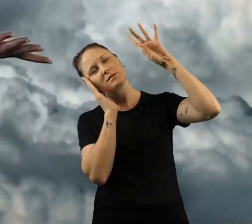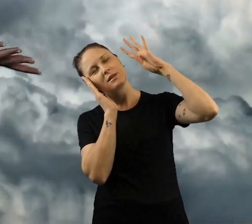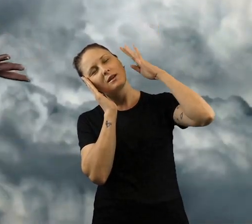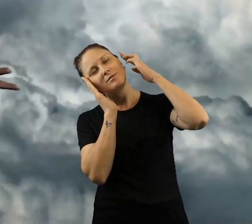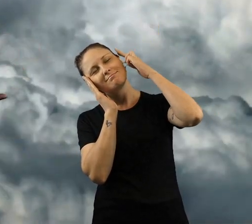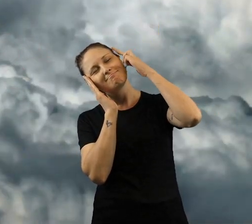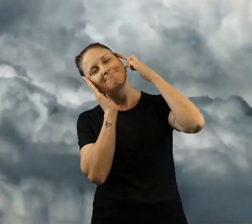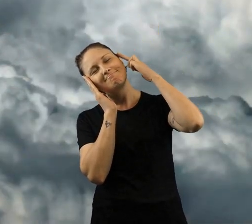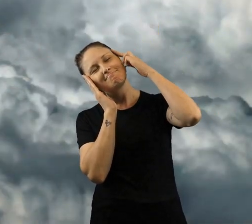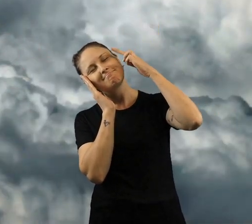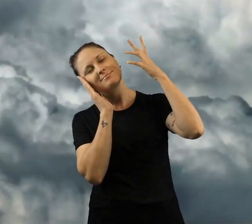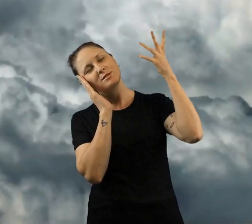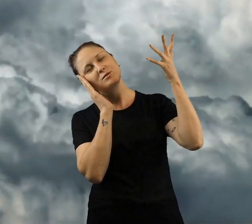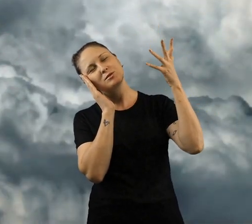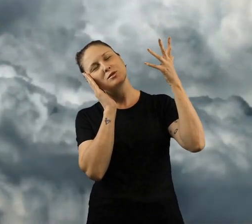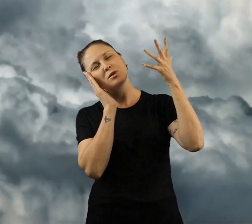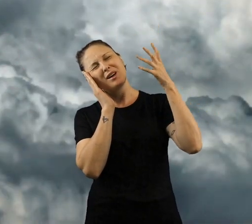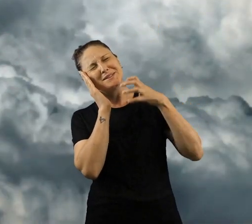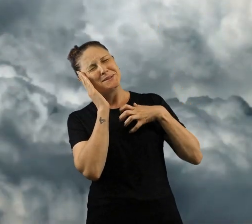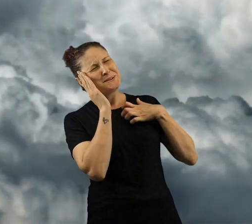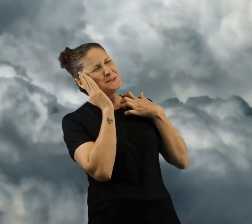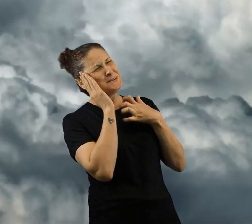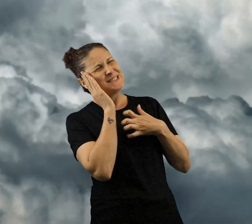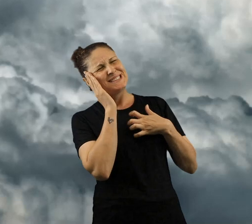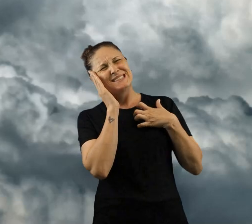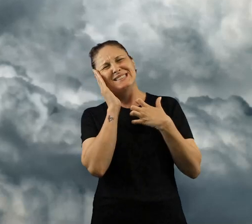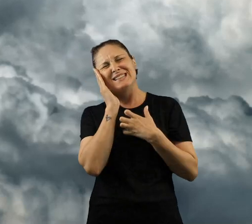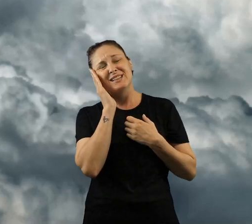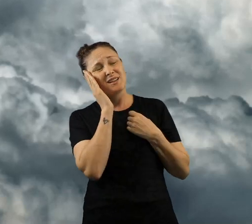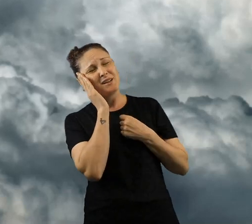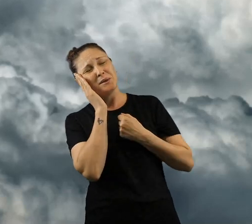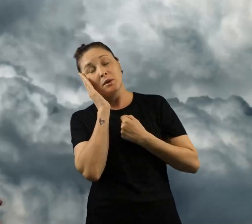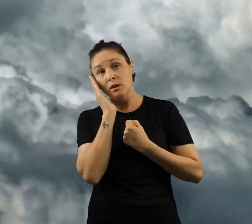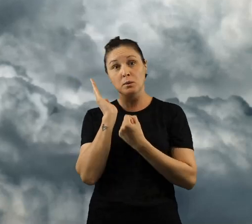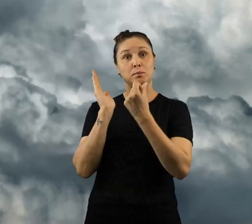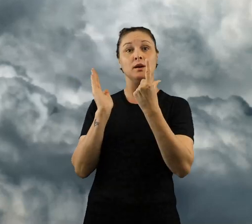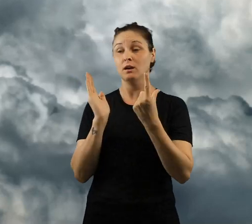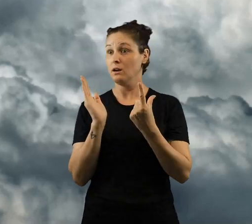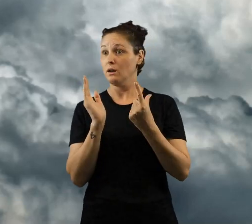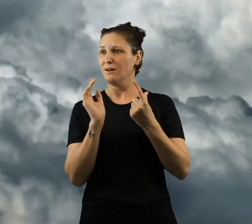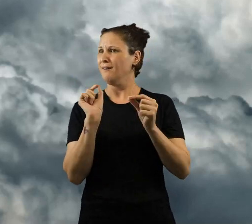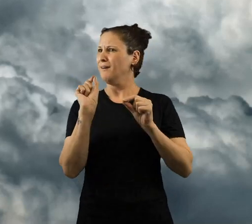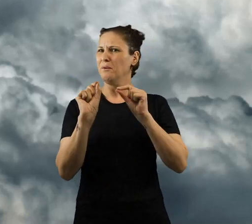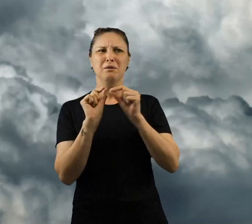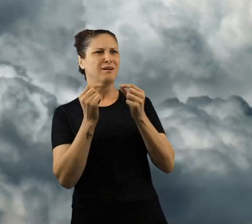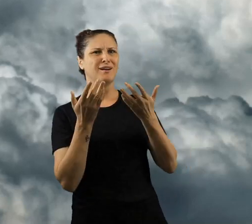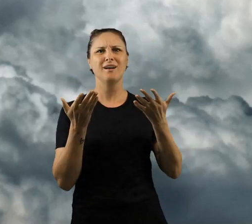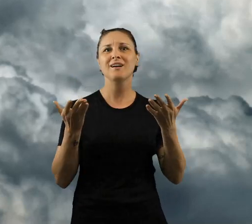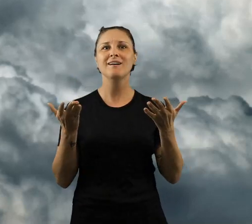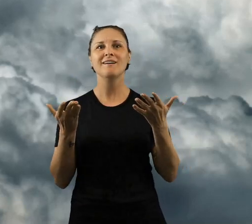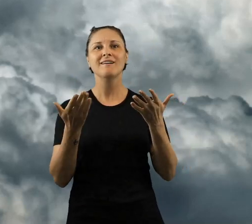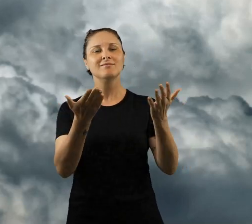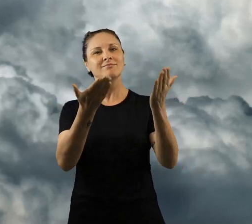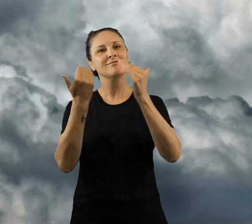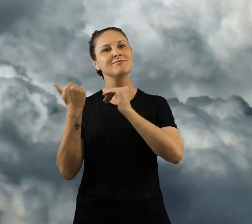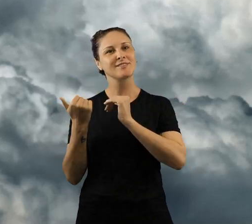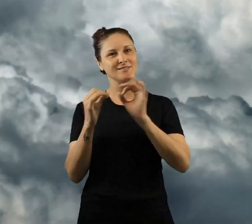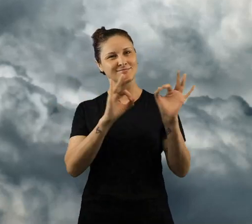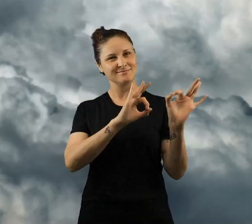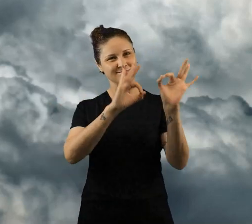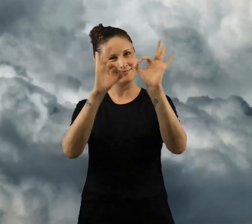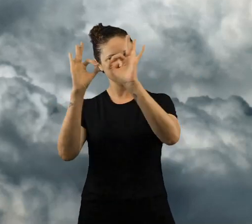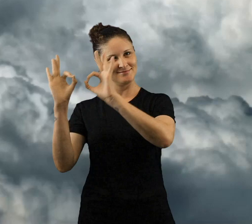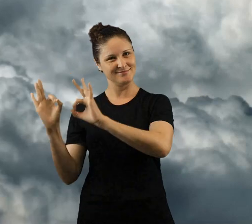Às vezes os sonhos não fazem muito sentido, não é? Essa semana eu tive um sonho que foi estranho e despertou a minha curiosidade.